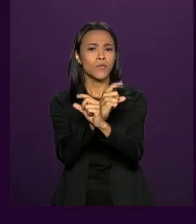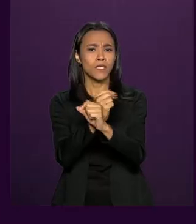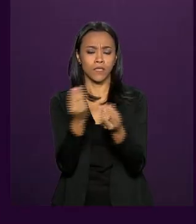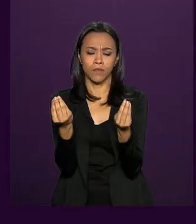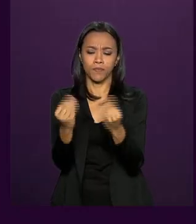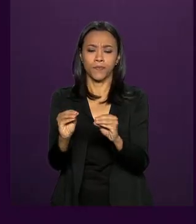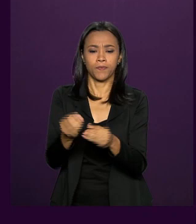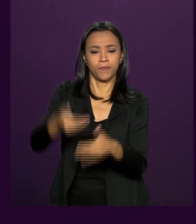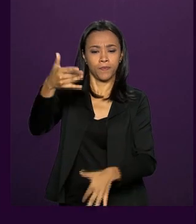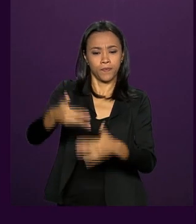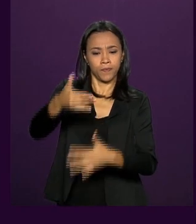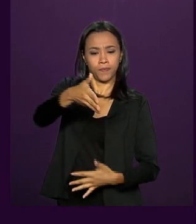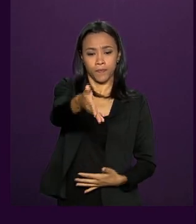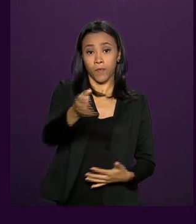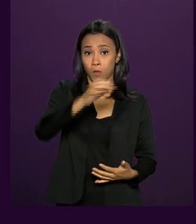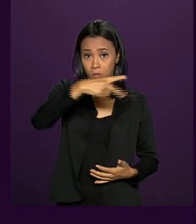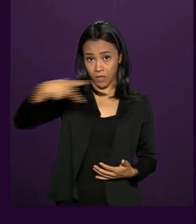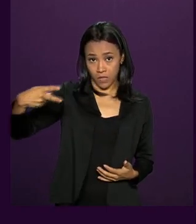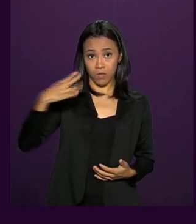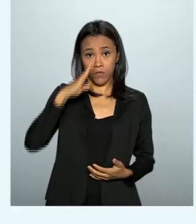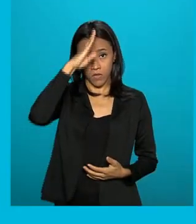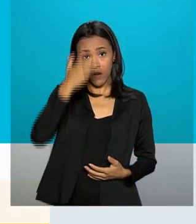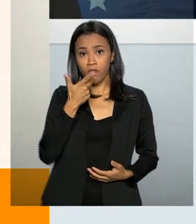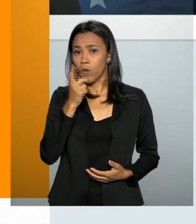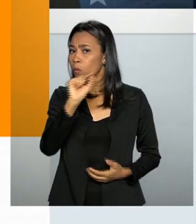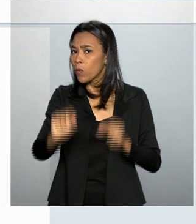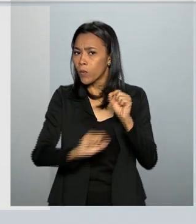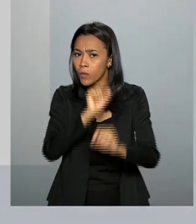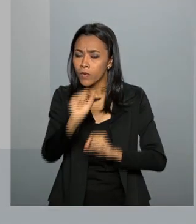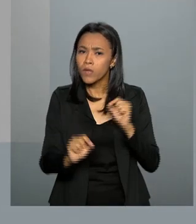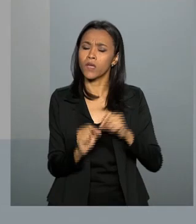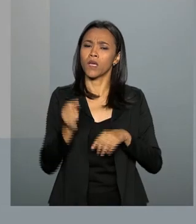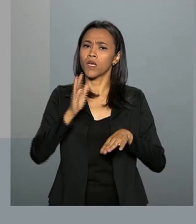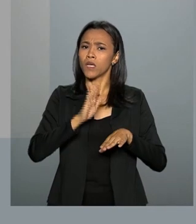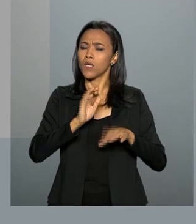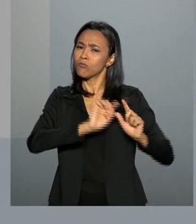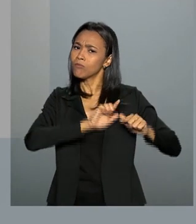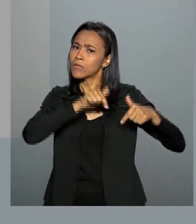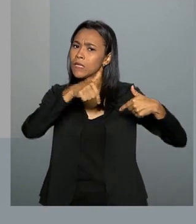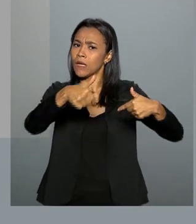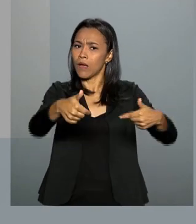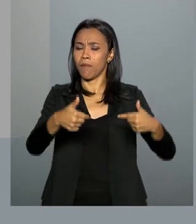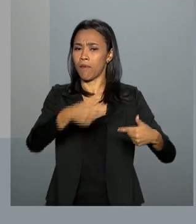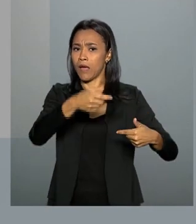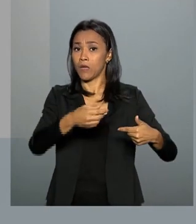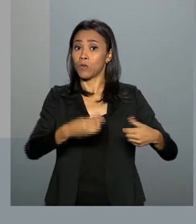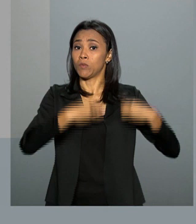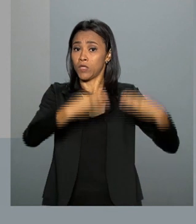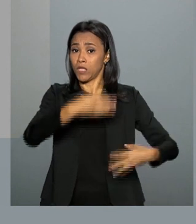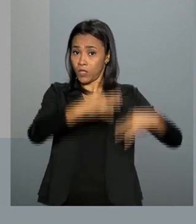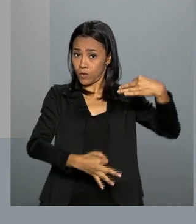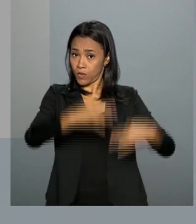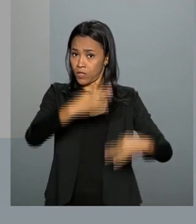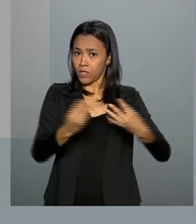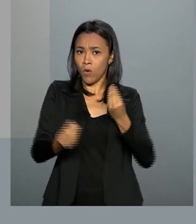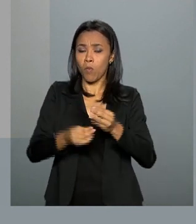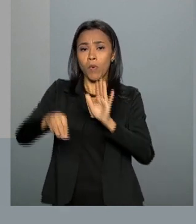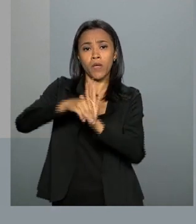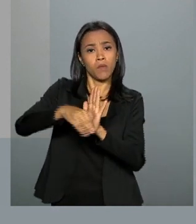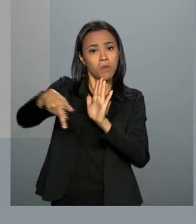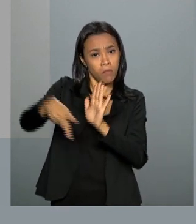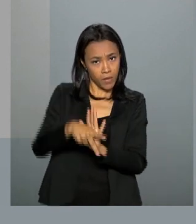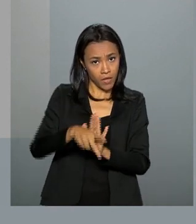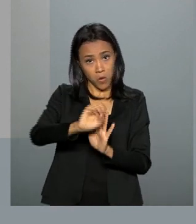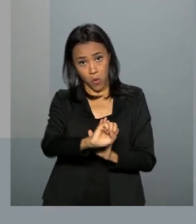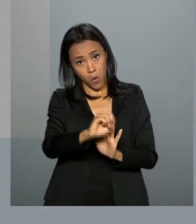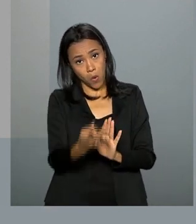Bolsonaro falou hoje sobre uma iniciativa do Ministério da Justiça. Por meio de medida provisória ou